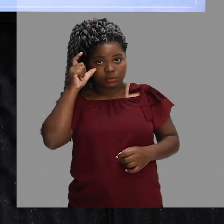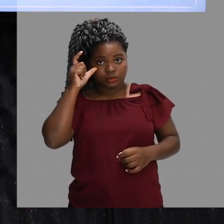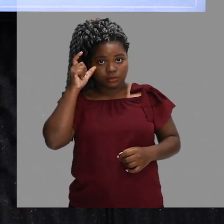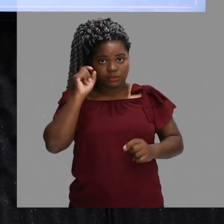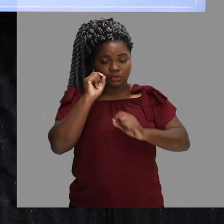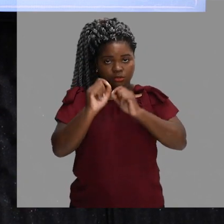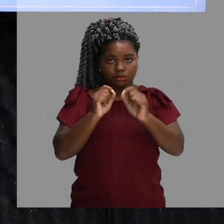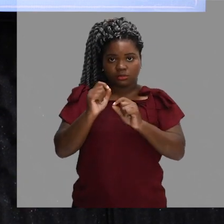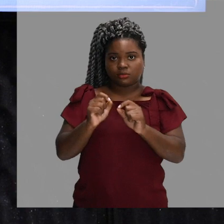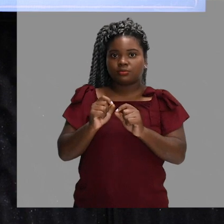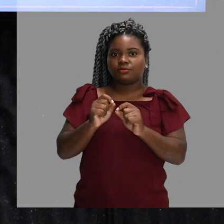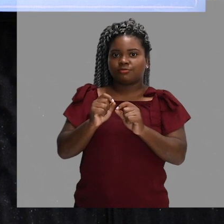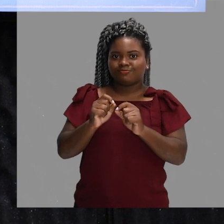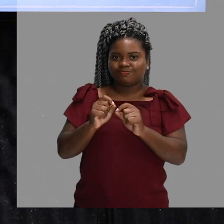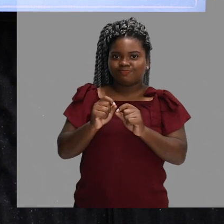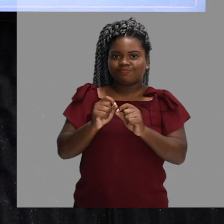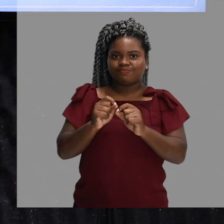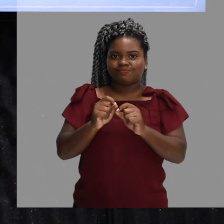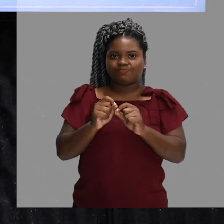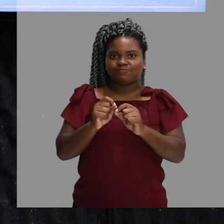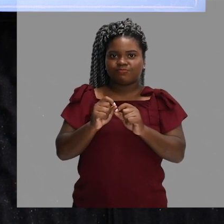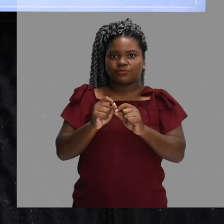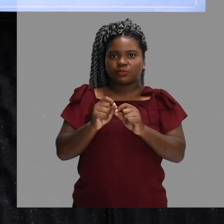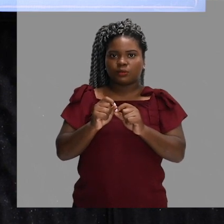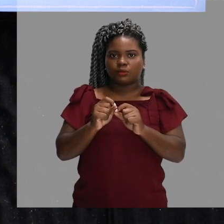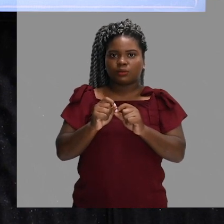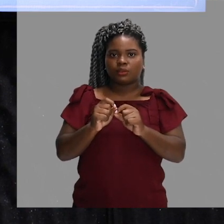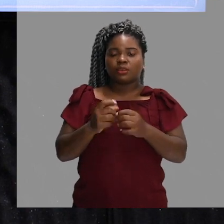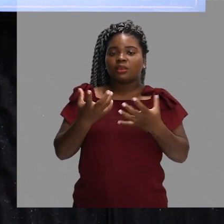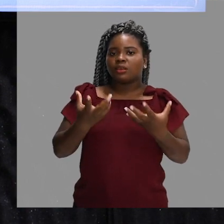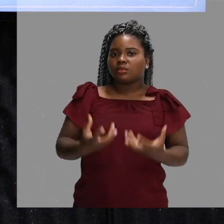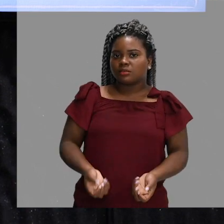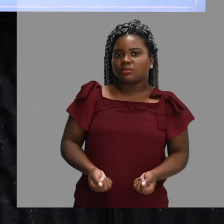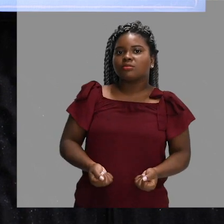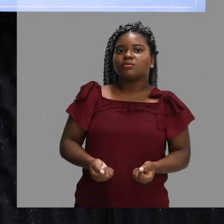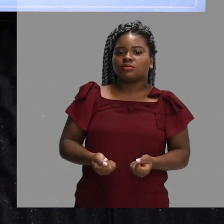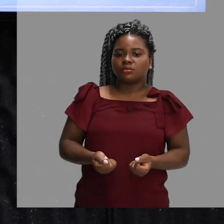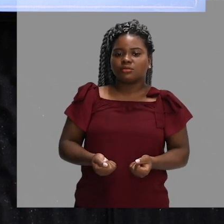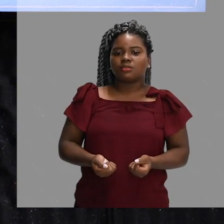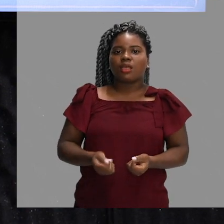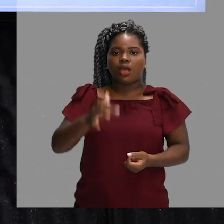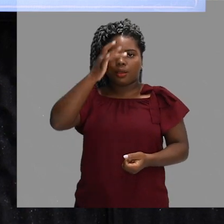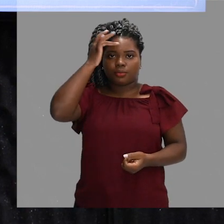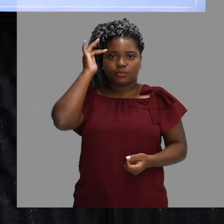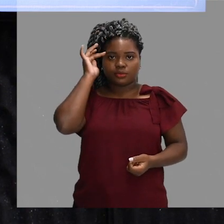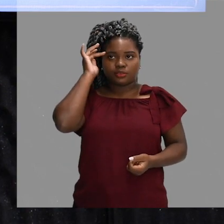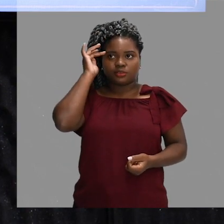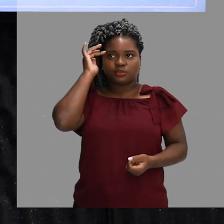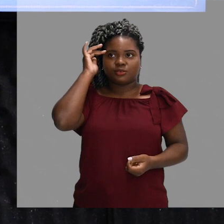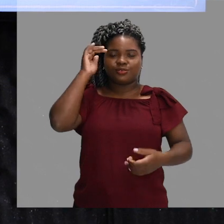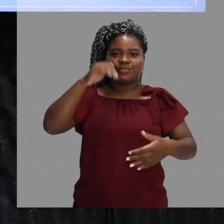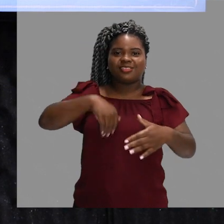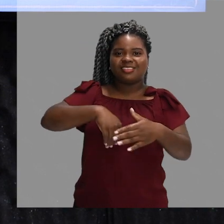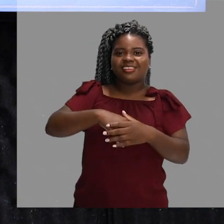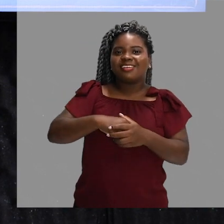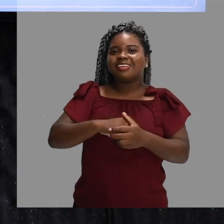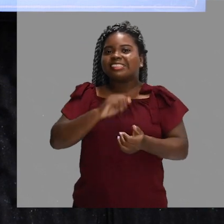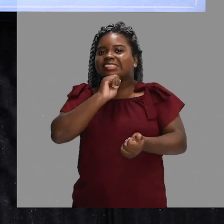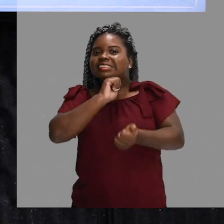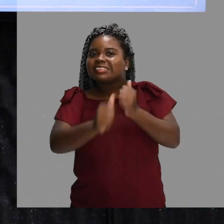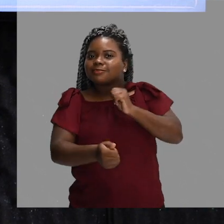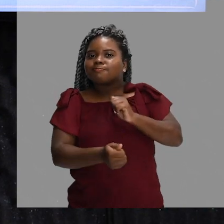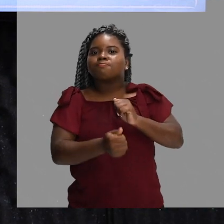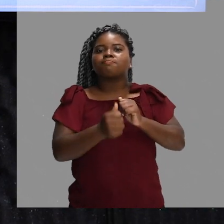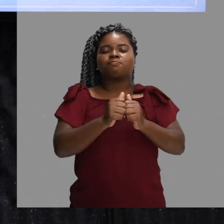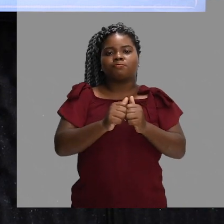turminha? É uma modalidade esportiva que aceita o atleta jogar descalço. Eu tenho certeza que vocês não sabiam dessa. Mas se o atleta